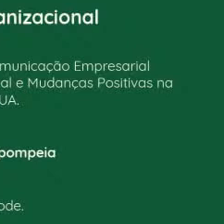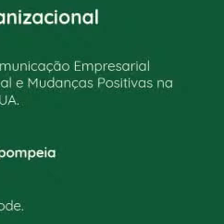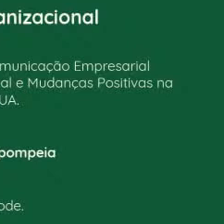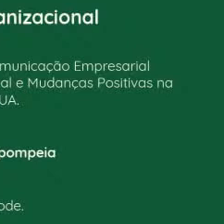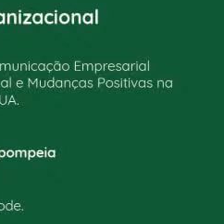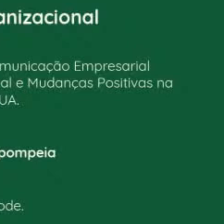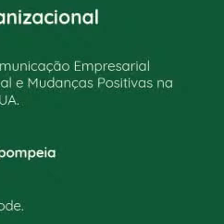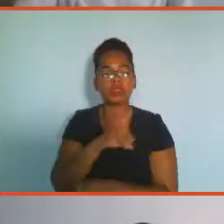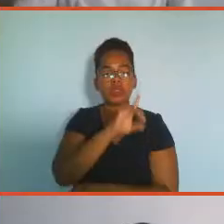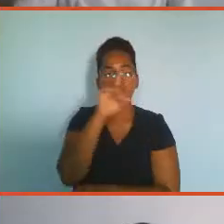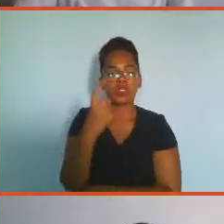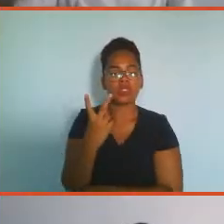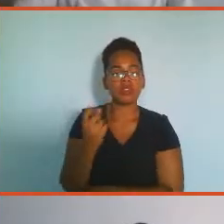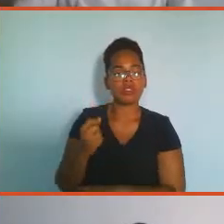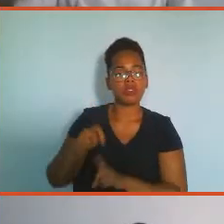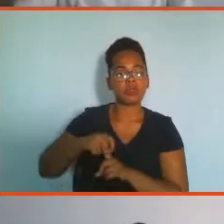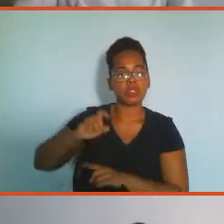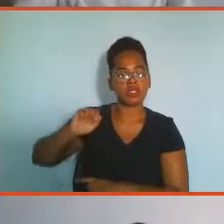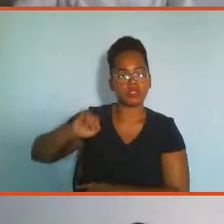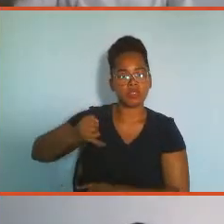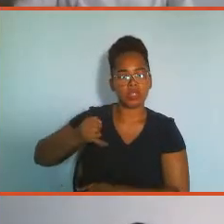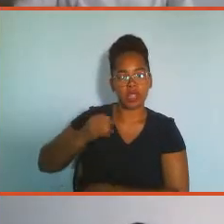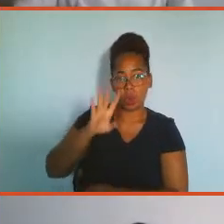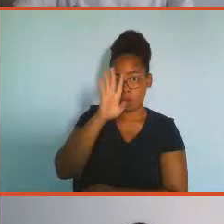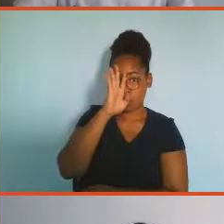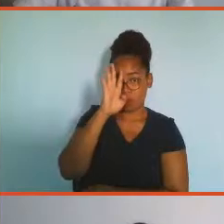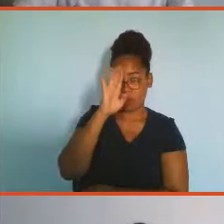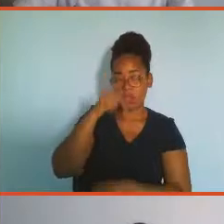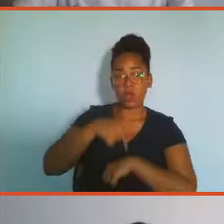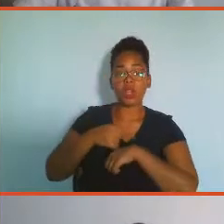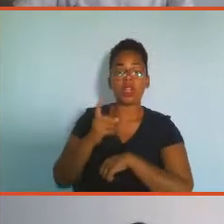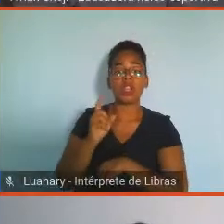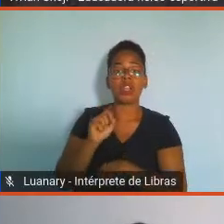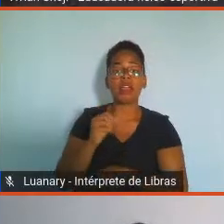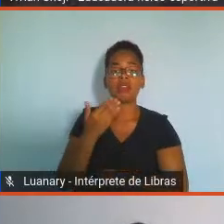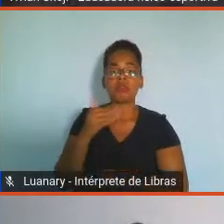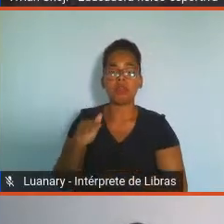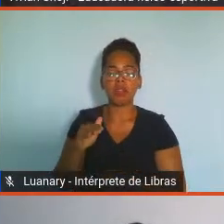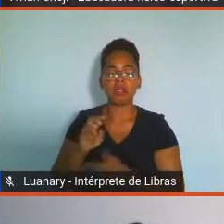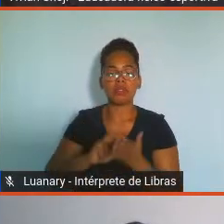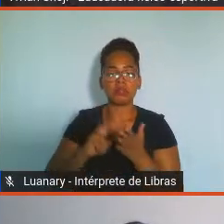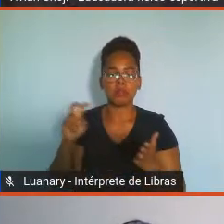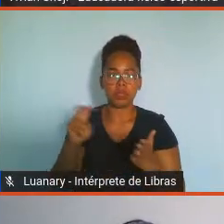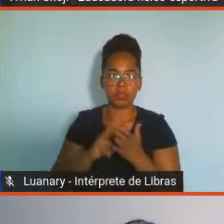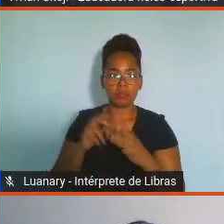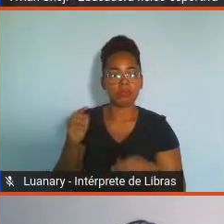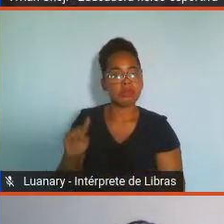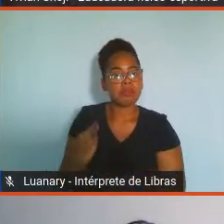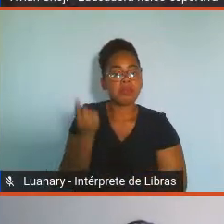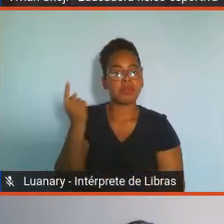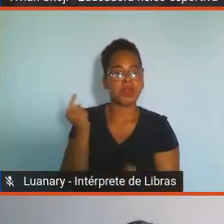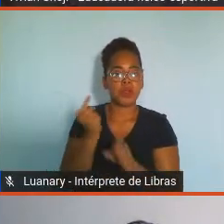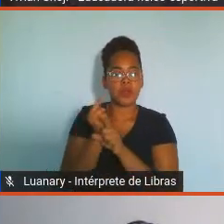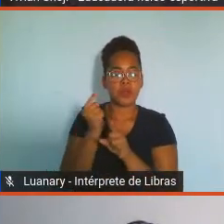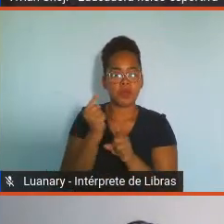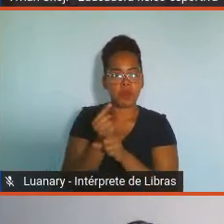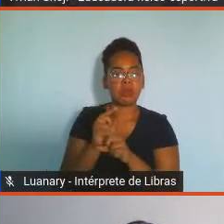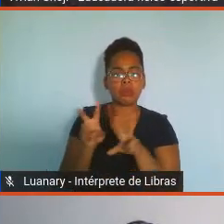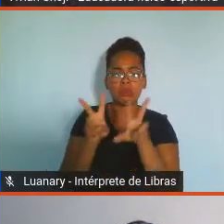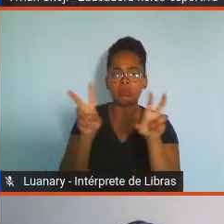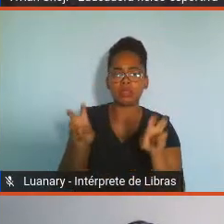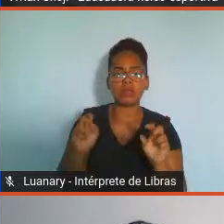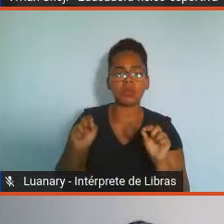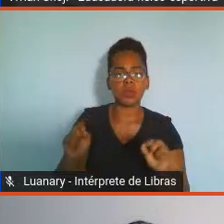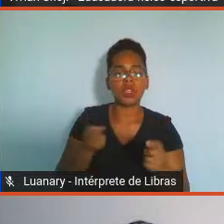será o nosso primeiro encontro do ano e nós abordaremos a questão da gestão da comunicação, liderança